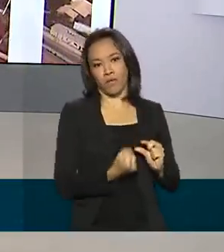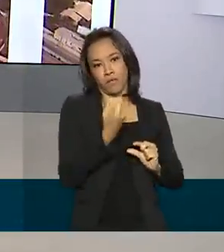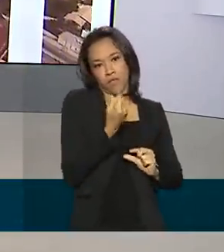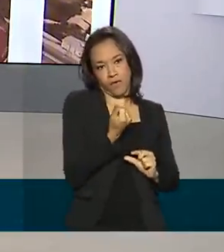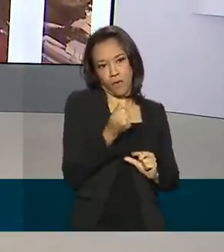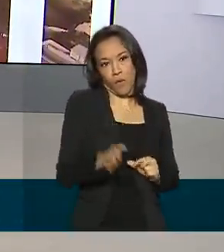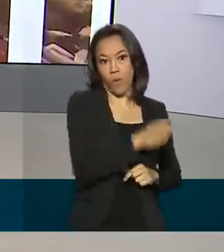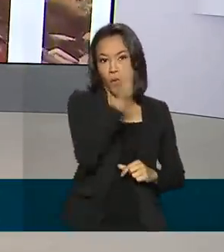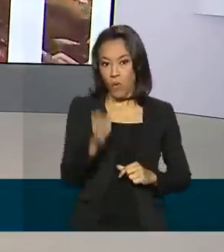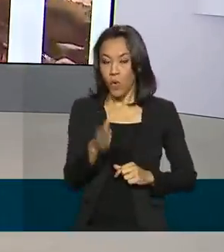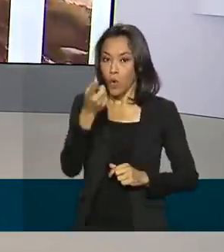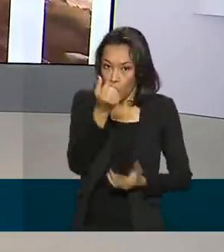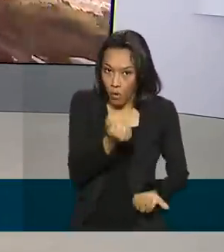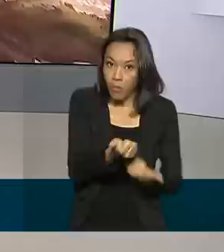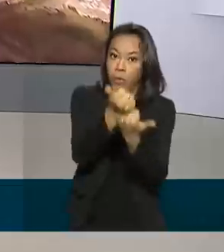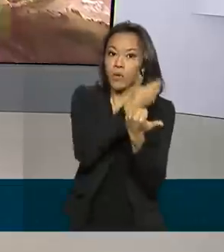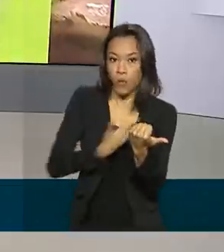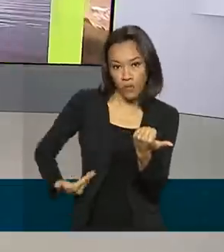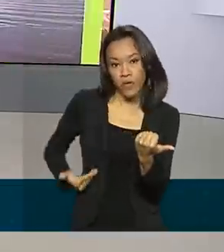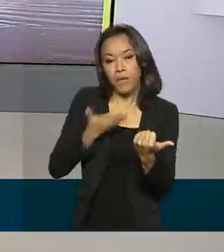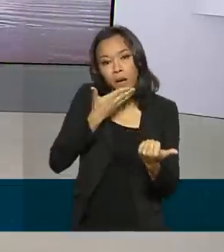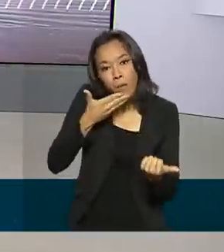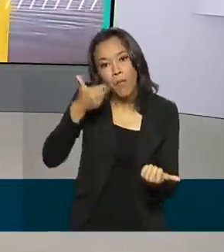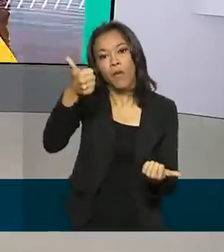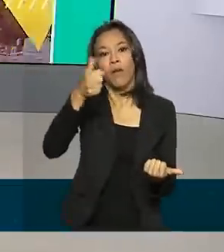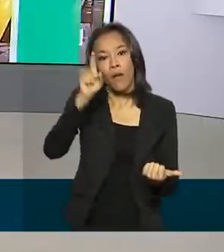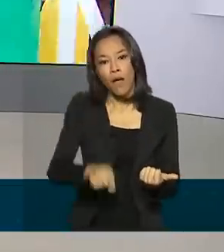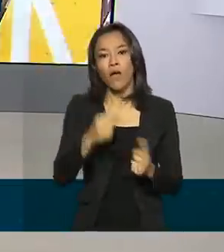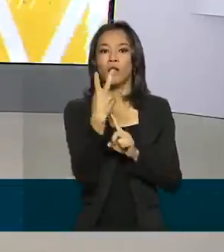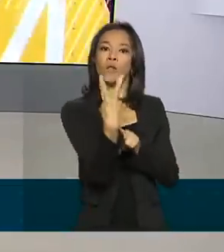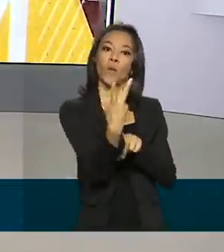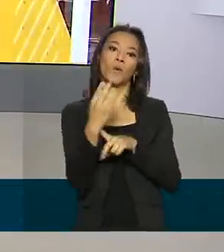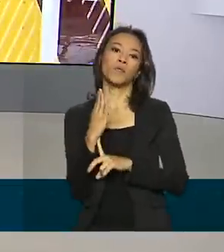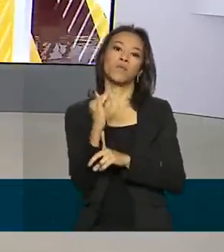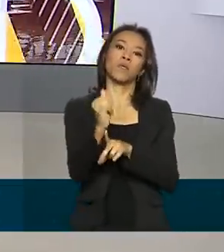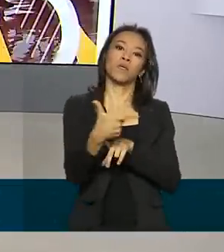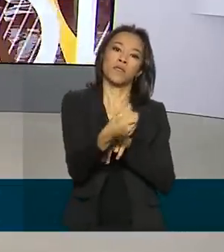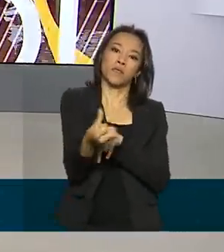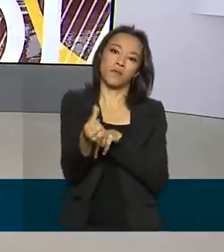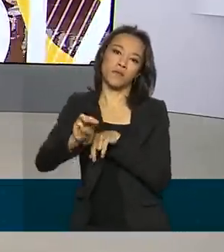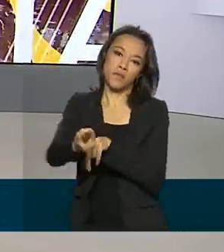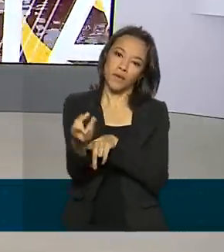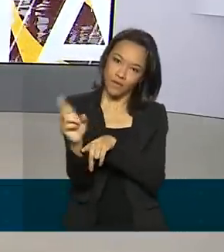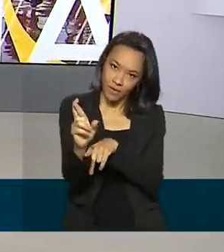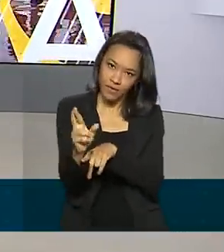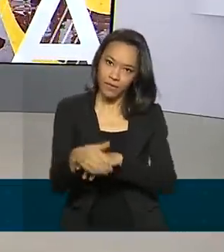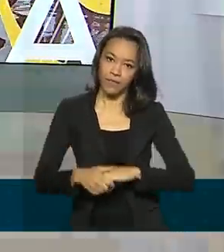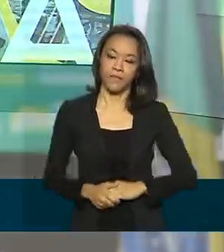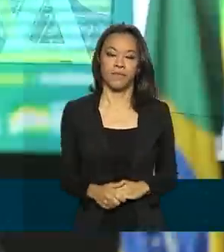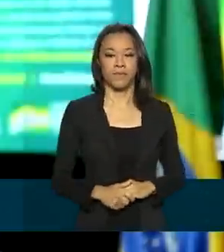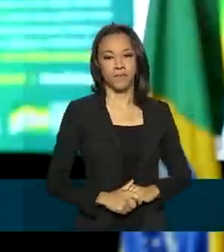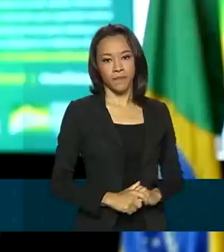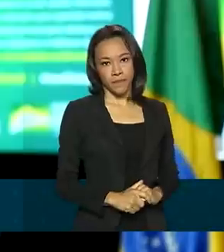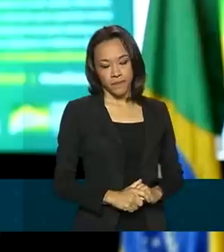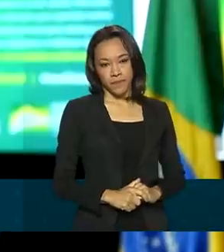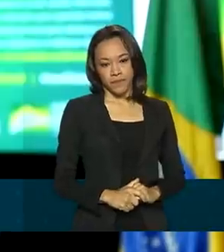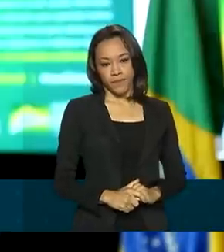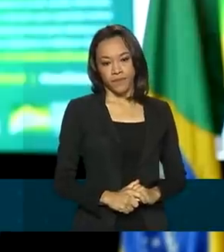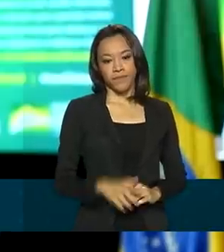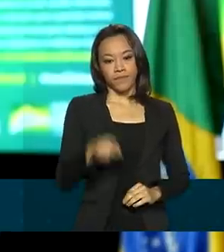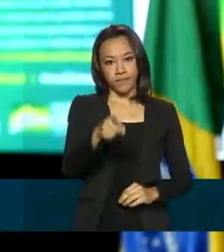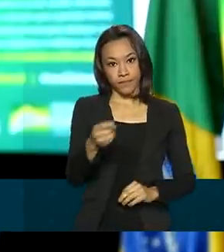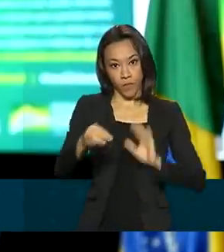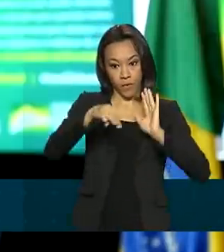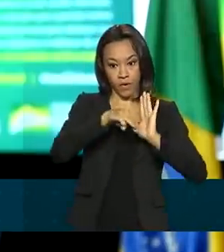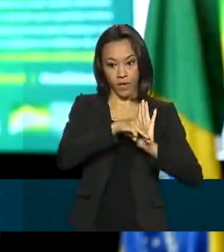governo para viabilizar a iniciativa é de mais de 2 bilhões e 600 milhões de reais. Uma